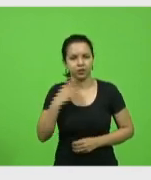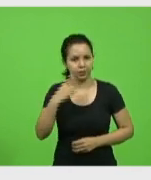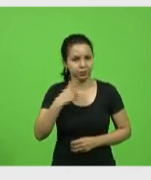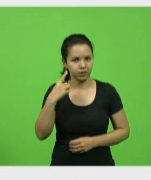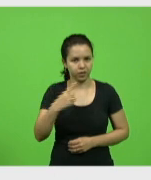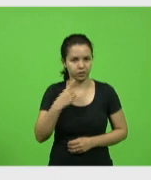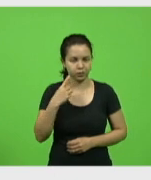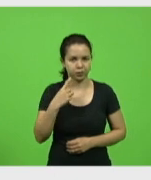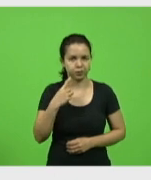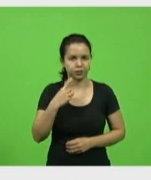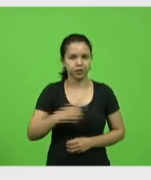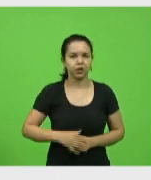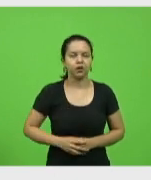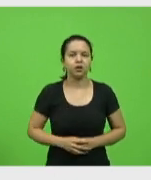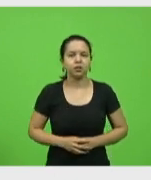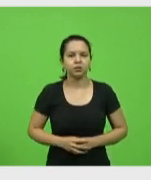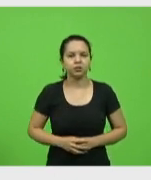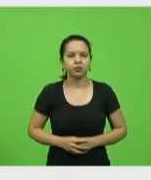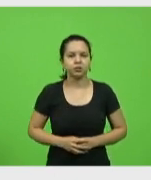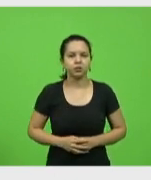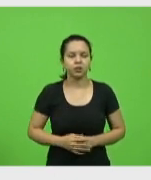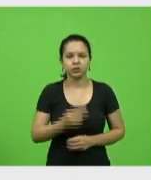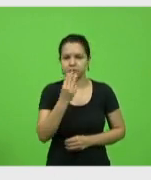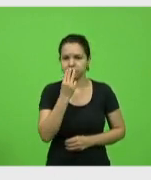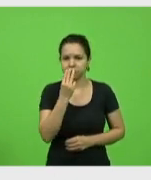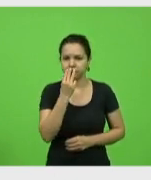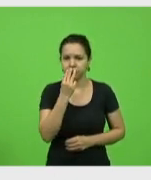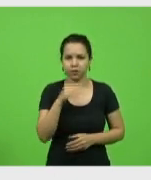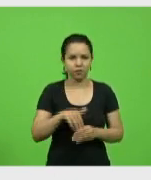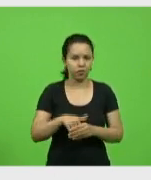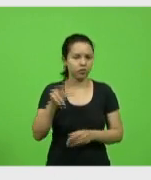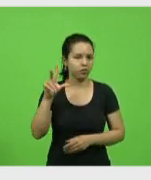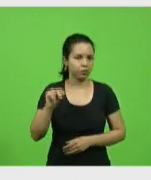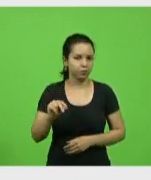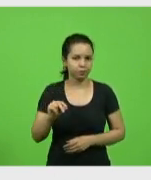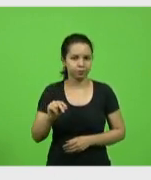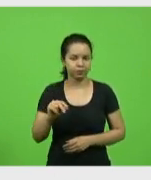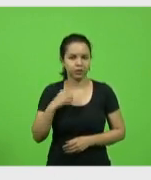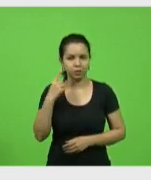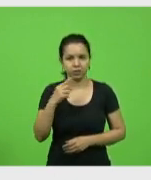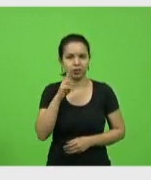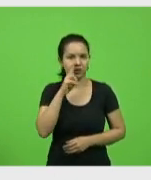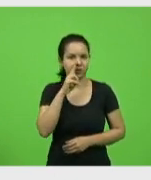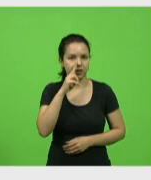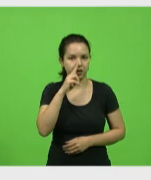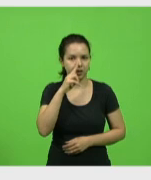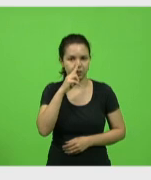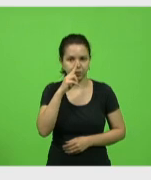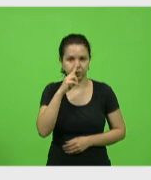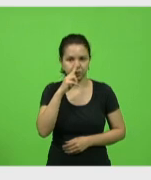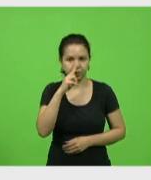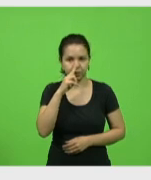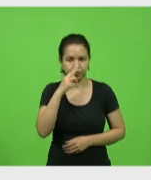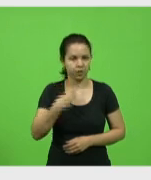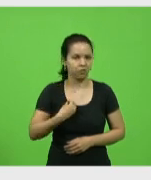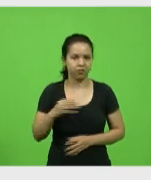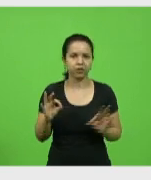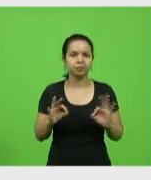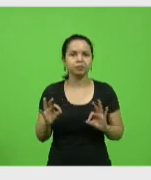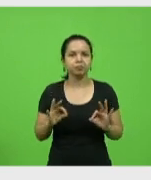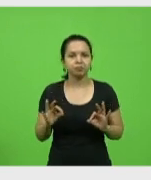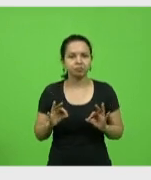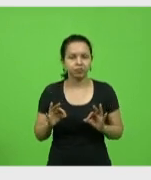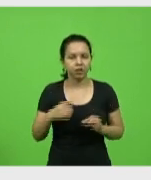Moacir Sopelsa. Voto não, senhor presidente. Não, deputado Nazareno Martins. Ausente. Deputado